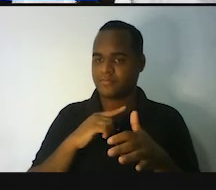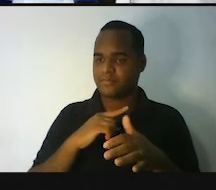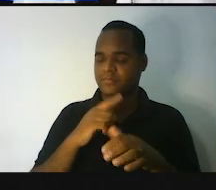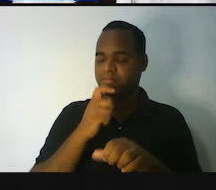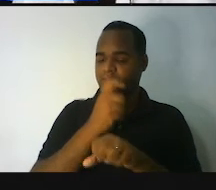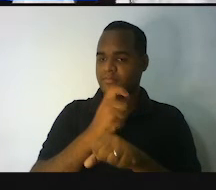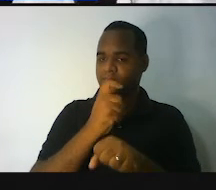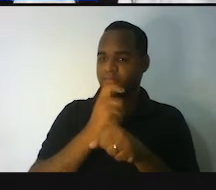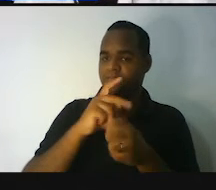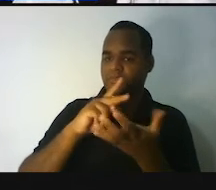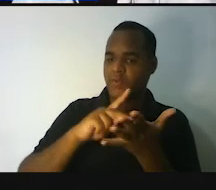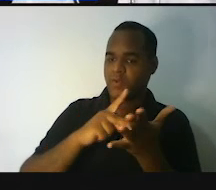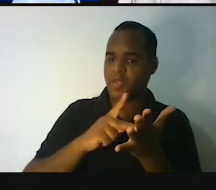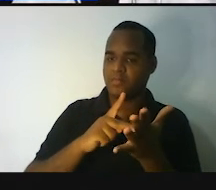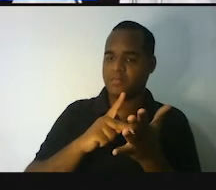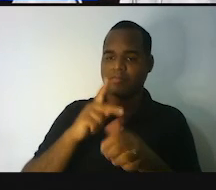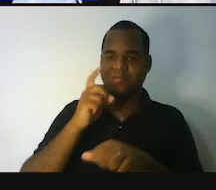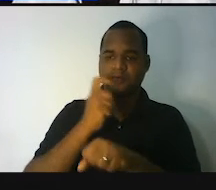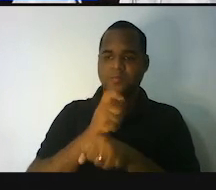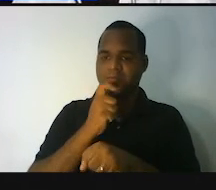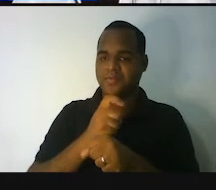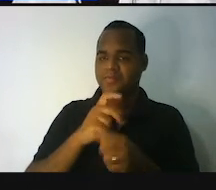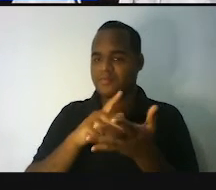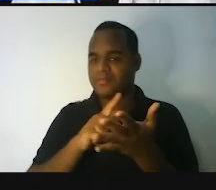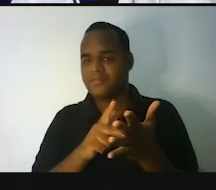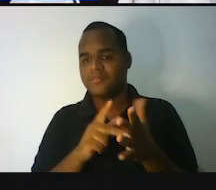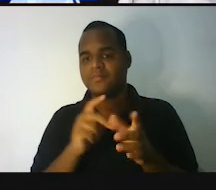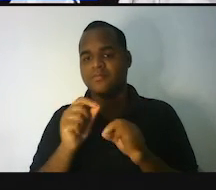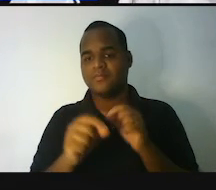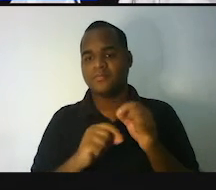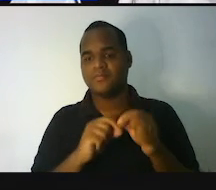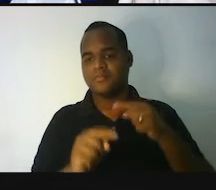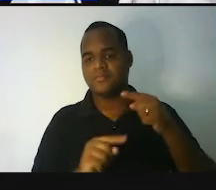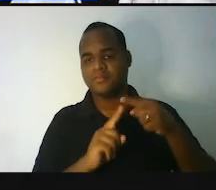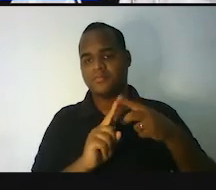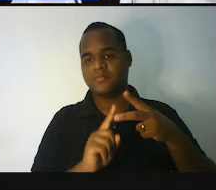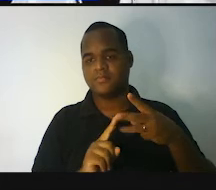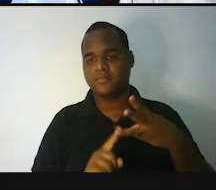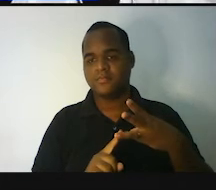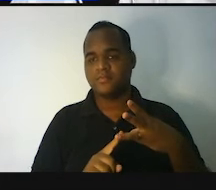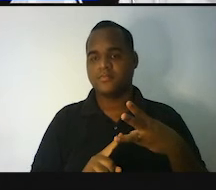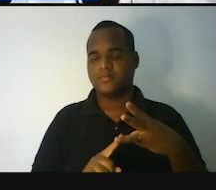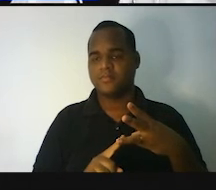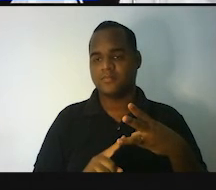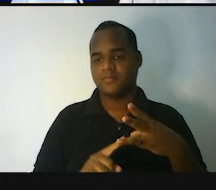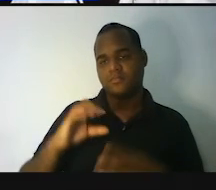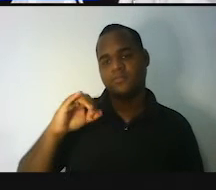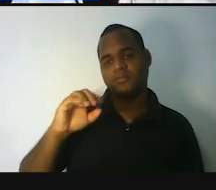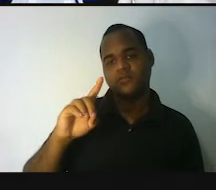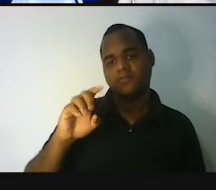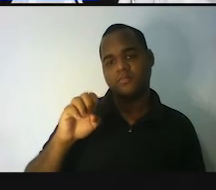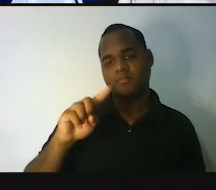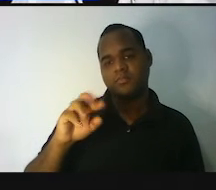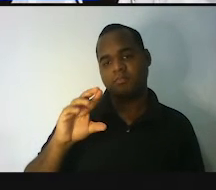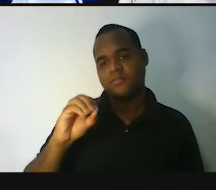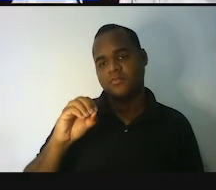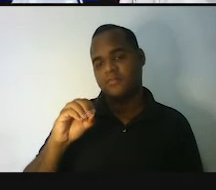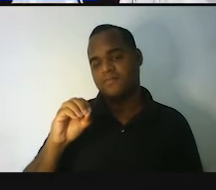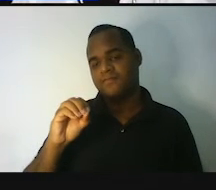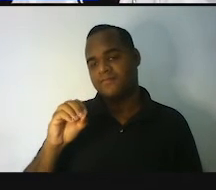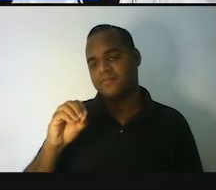sólido geométrico? Qual desses três sólidos representa o dado? É o cilindro?